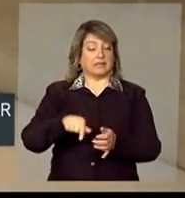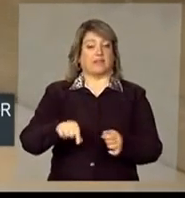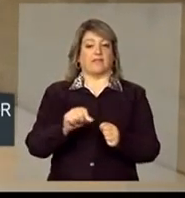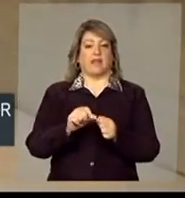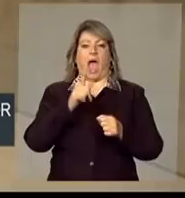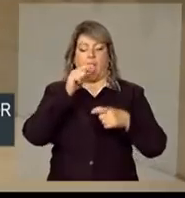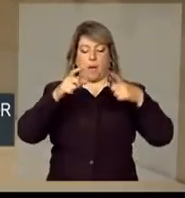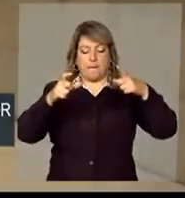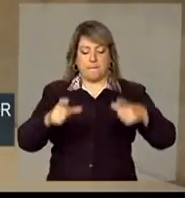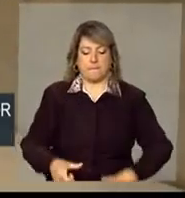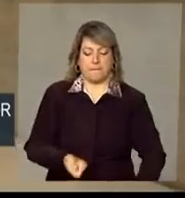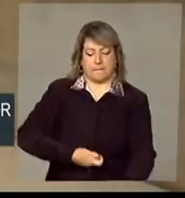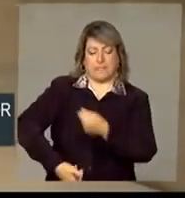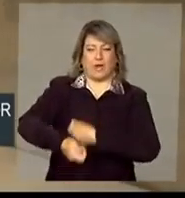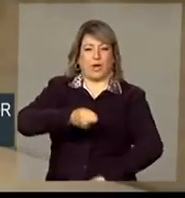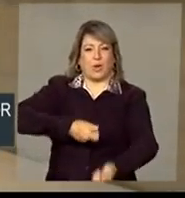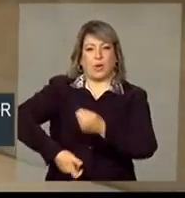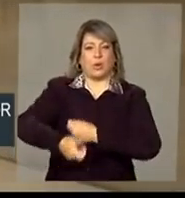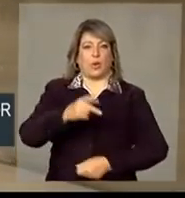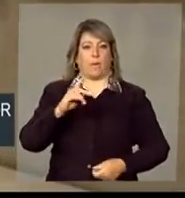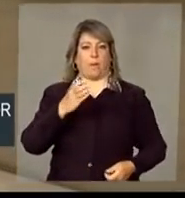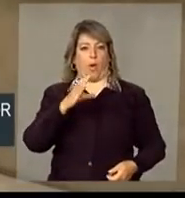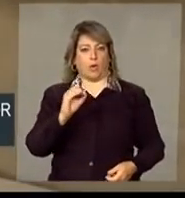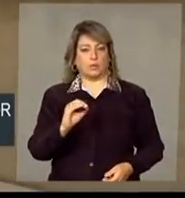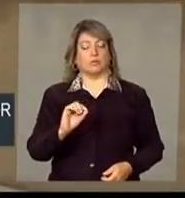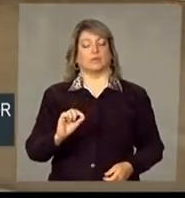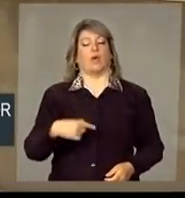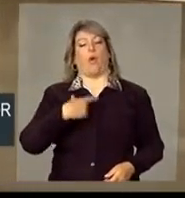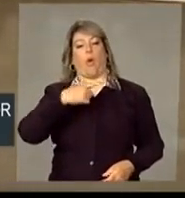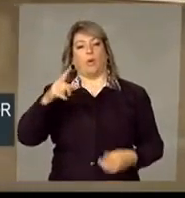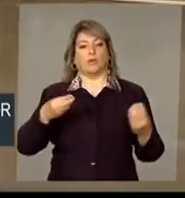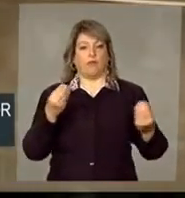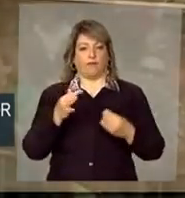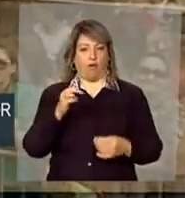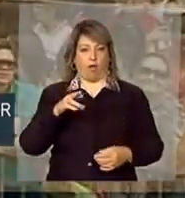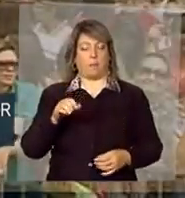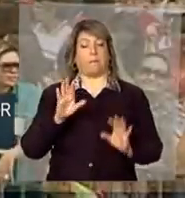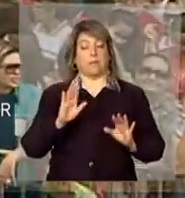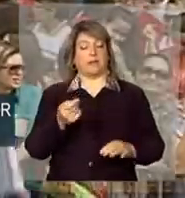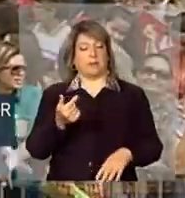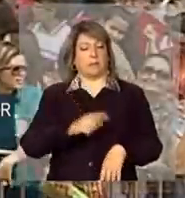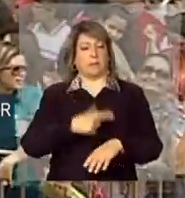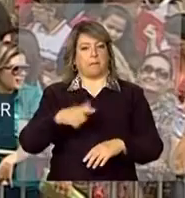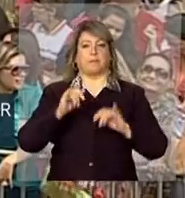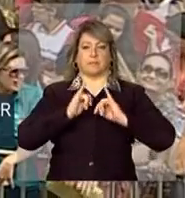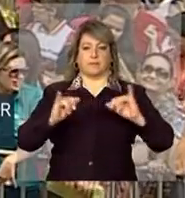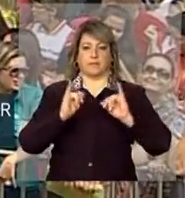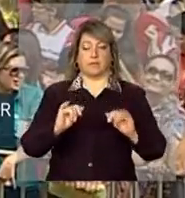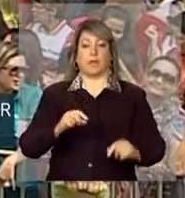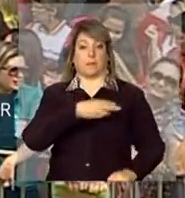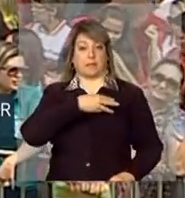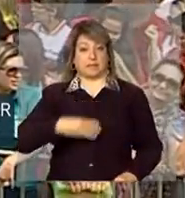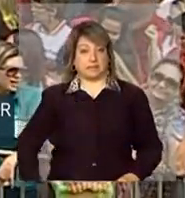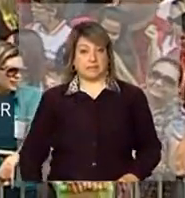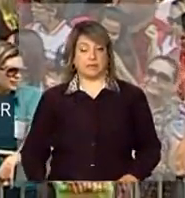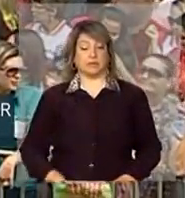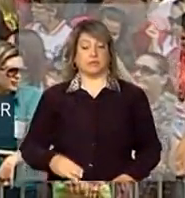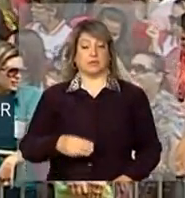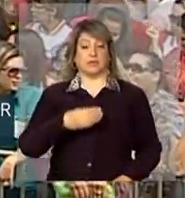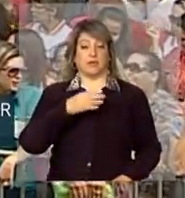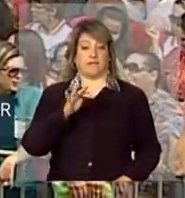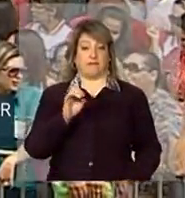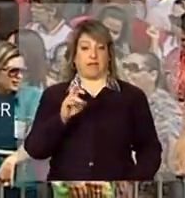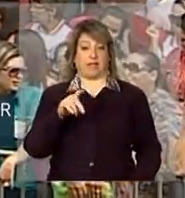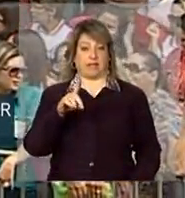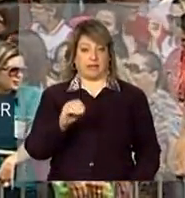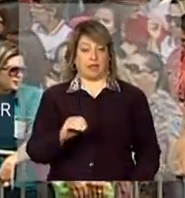poços e outras formas de abastecimento. Daqui a pouquinho, Malu, mais informações sobre isso. O ministro da Integração Nacional, Fernando